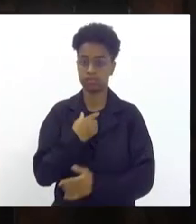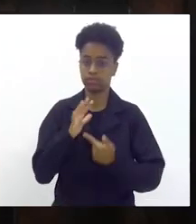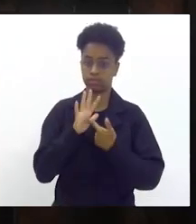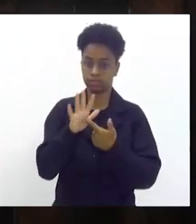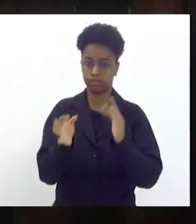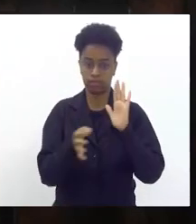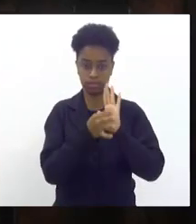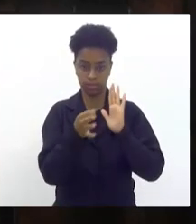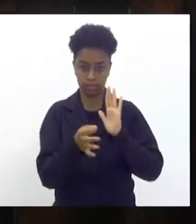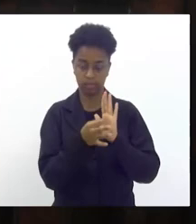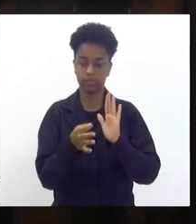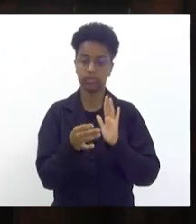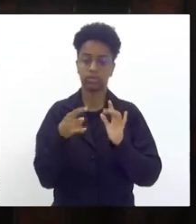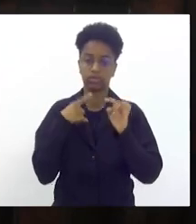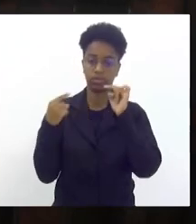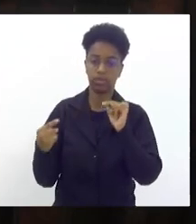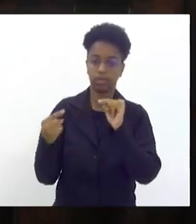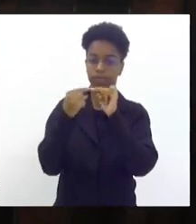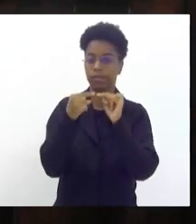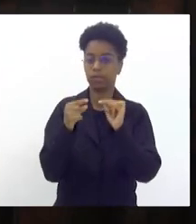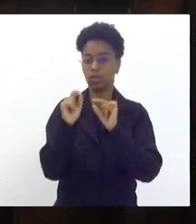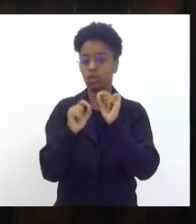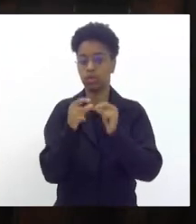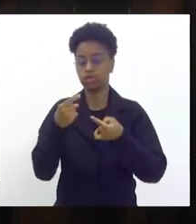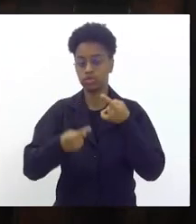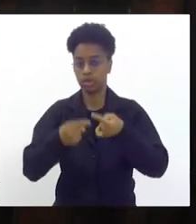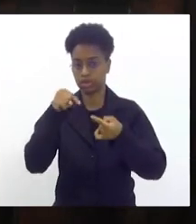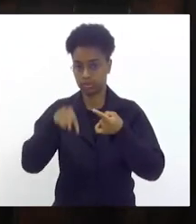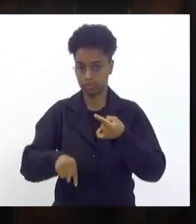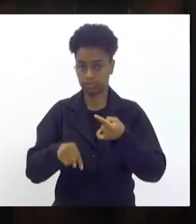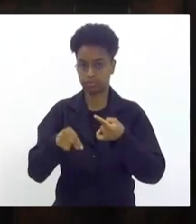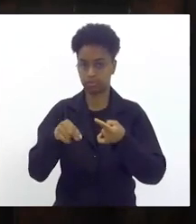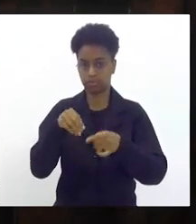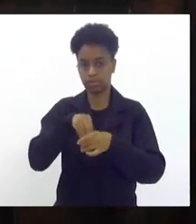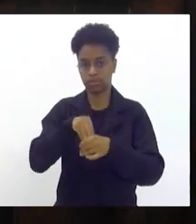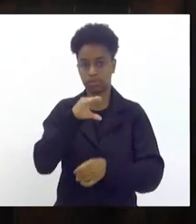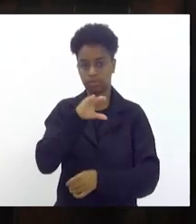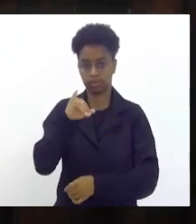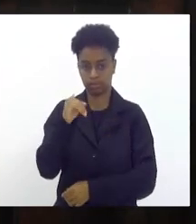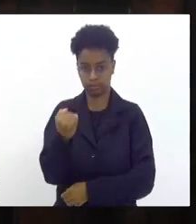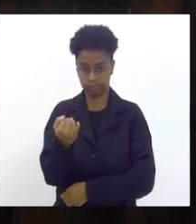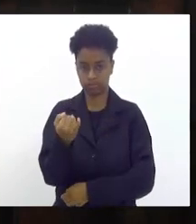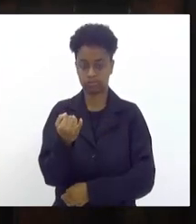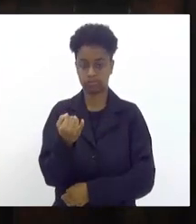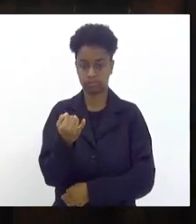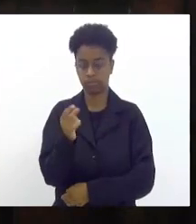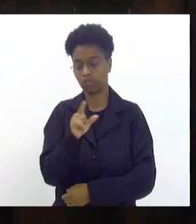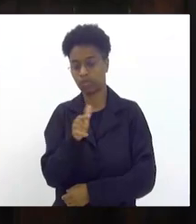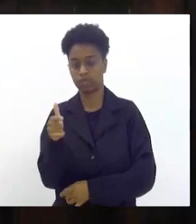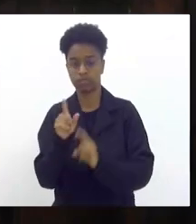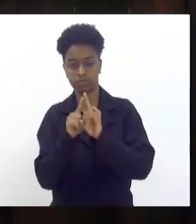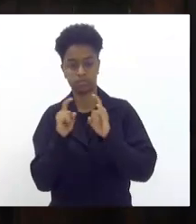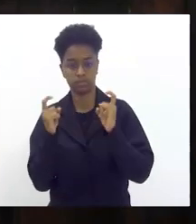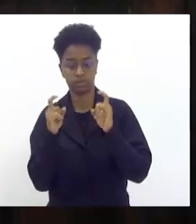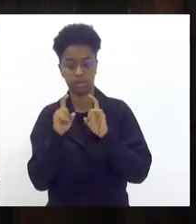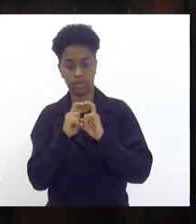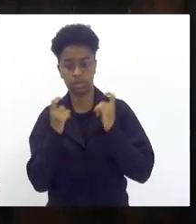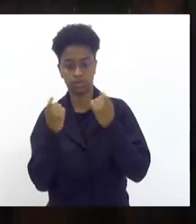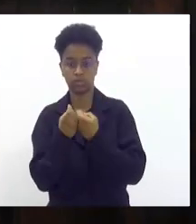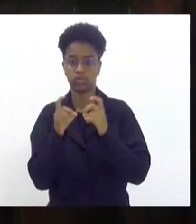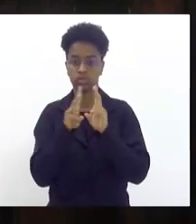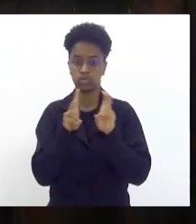com base no que discutimos aqui na ccj na próxima sessão sobre esse projeto 331